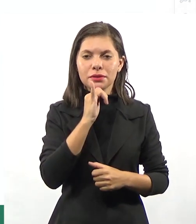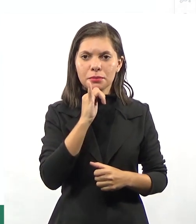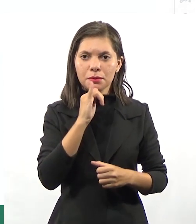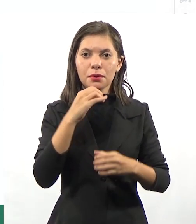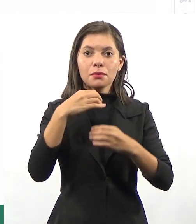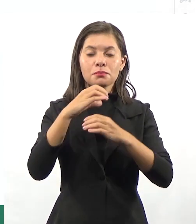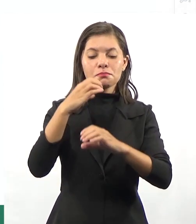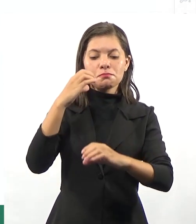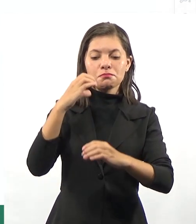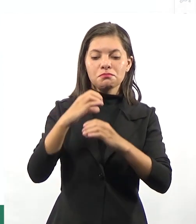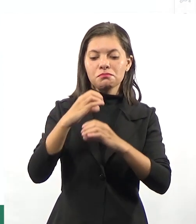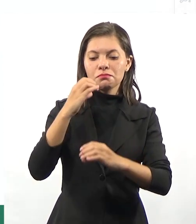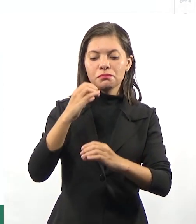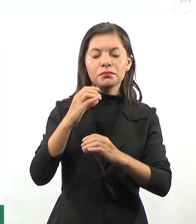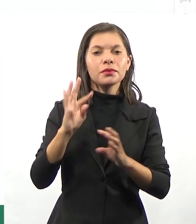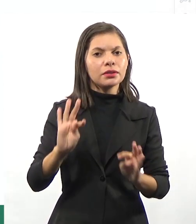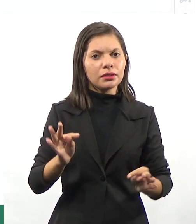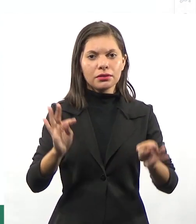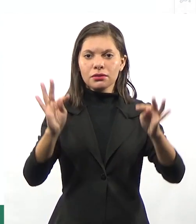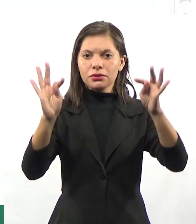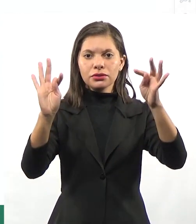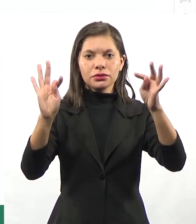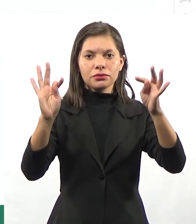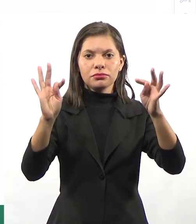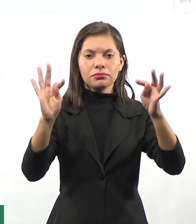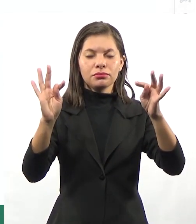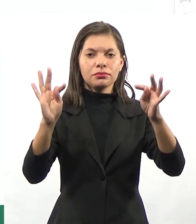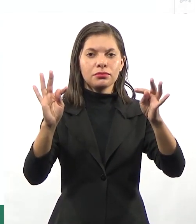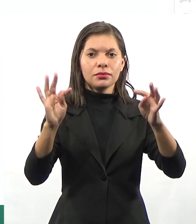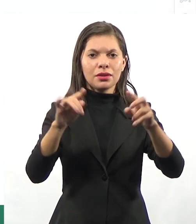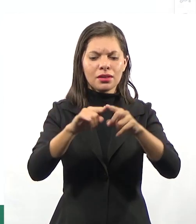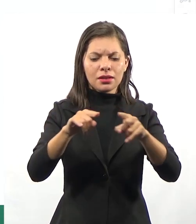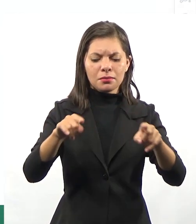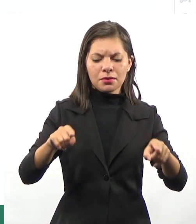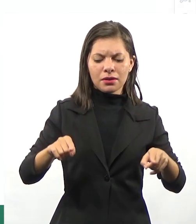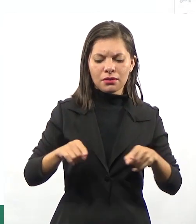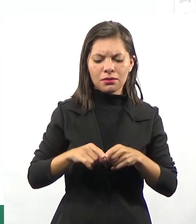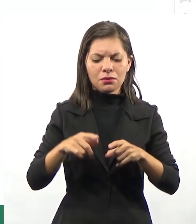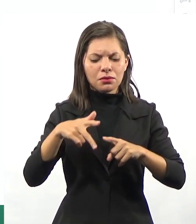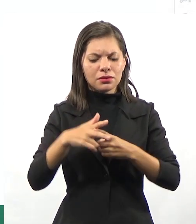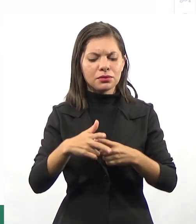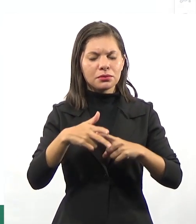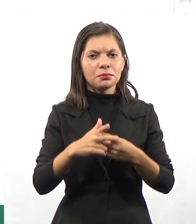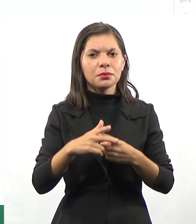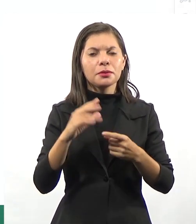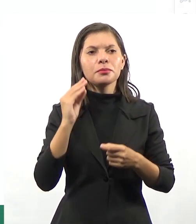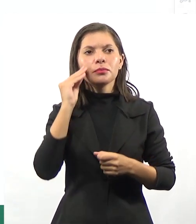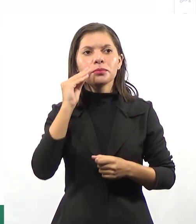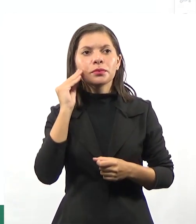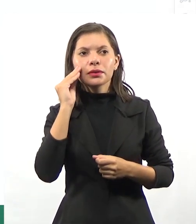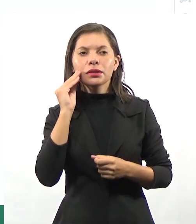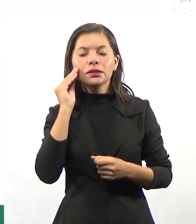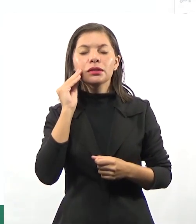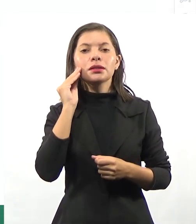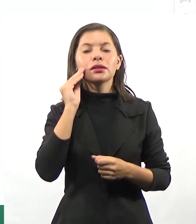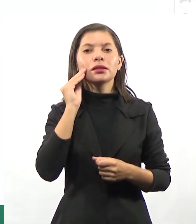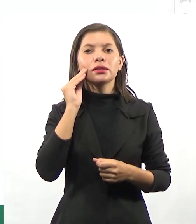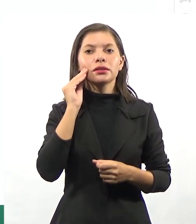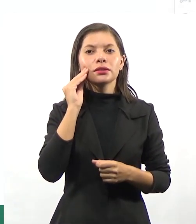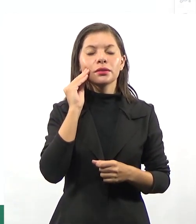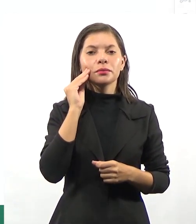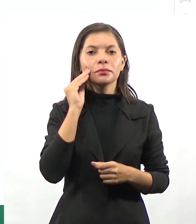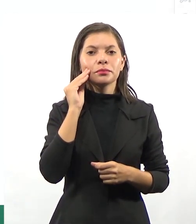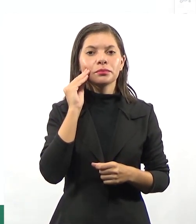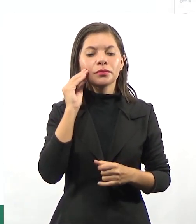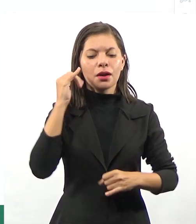tecnológica. O telescópio é uma ferramenta tecnológica. Instrumentos de laboratório para medida, para realização de experiência física, para realização de